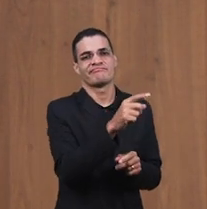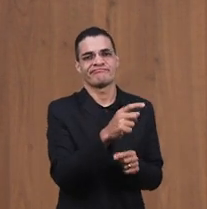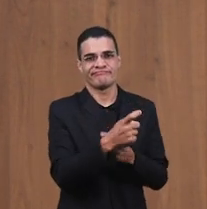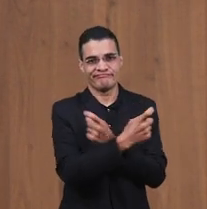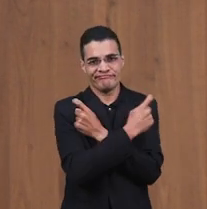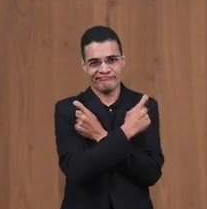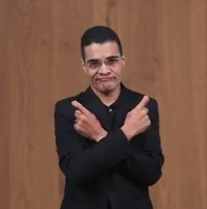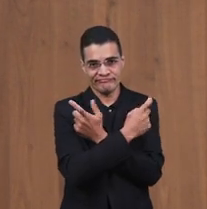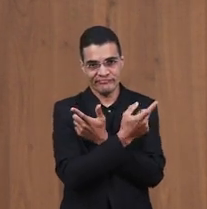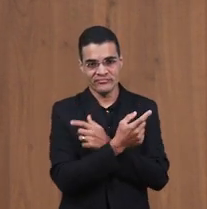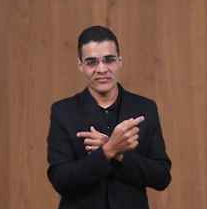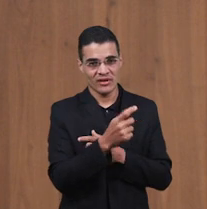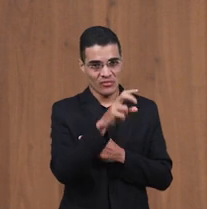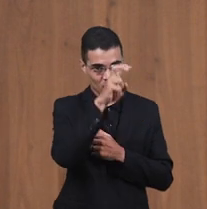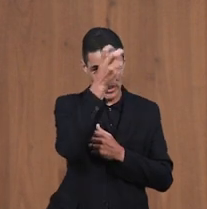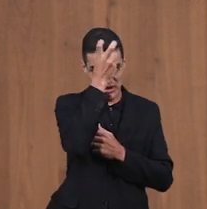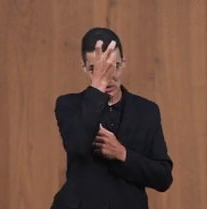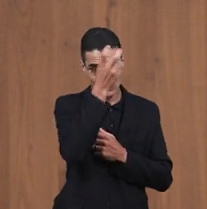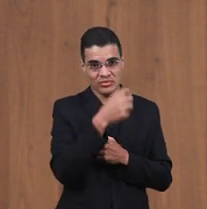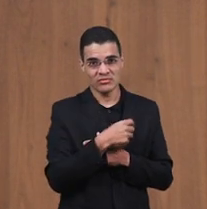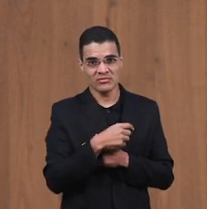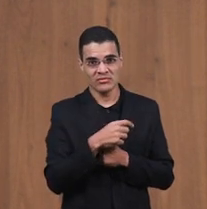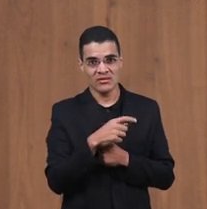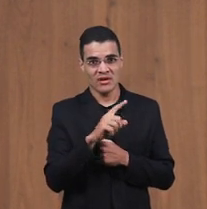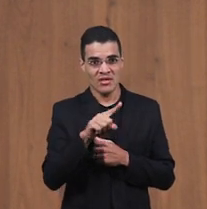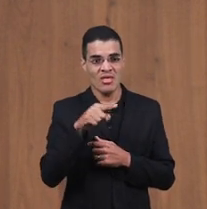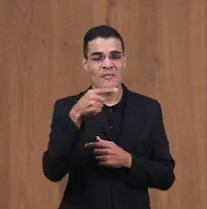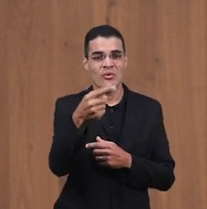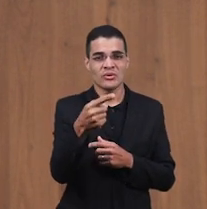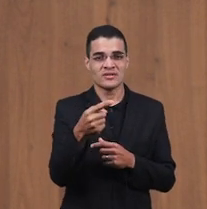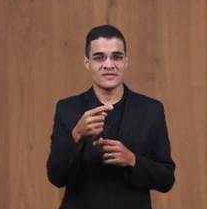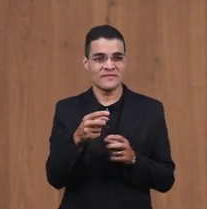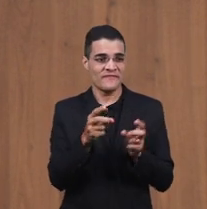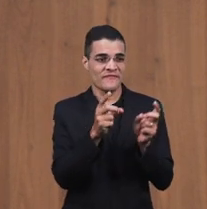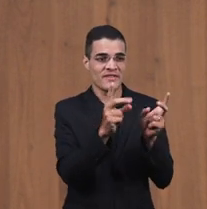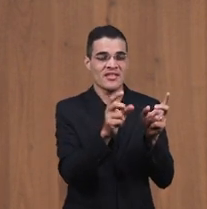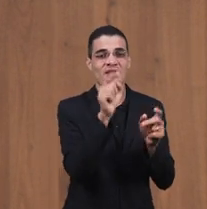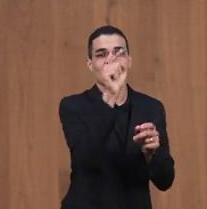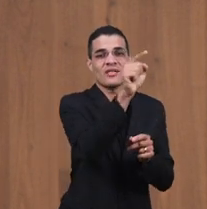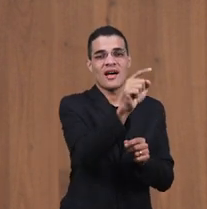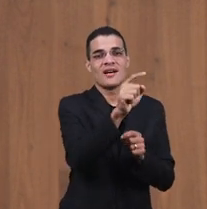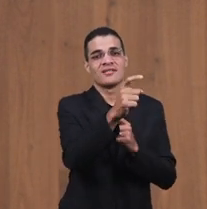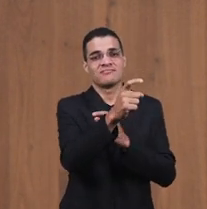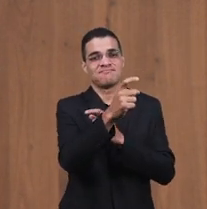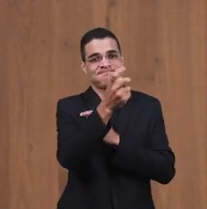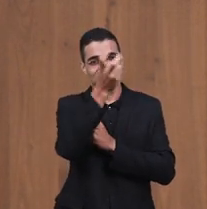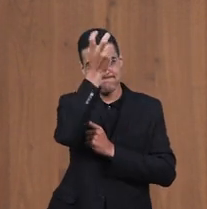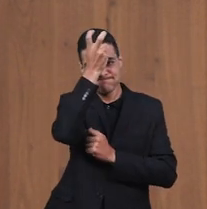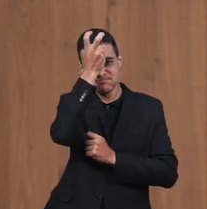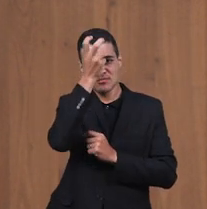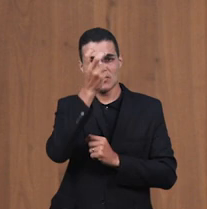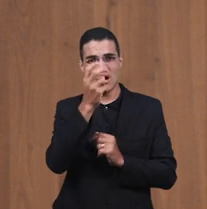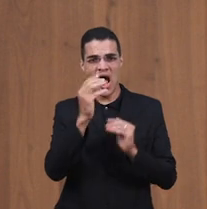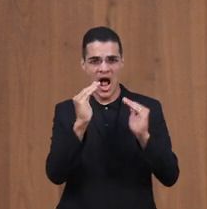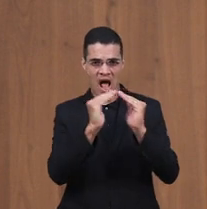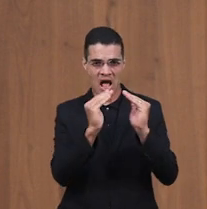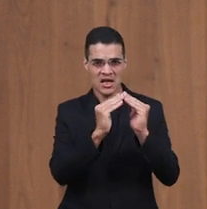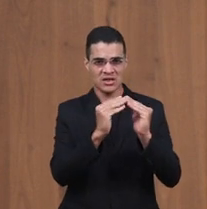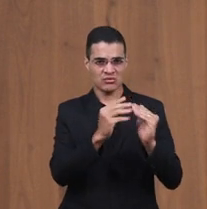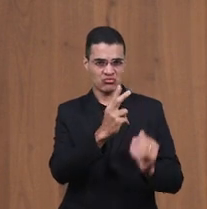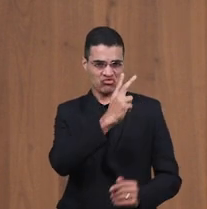E os ismaelitas venderam para Potifar Na casa de Potifar José foi